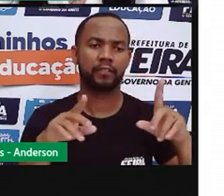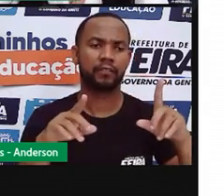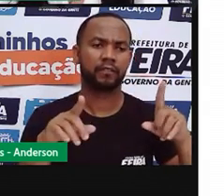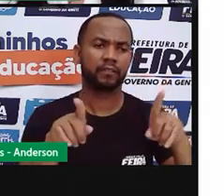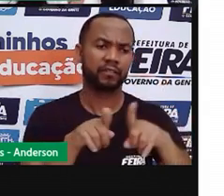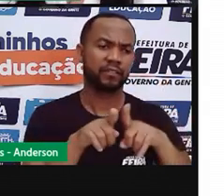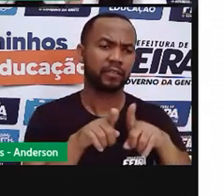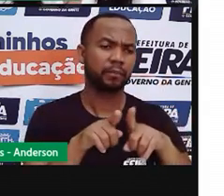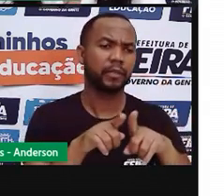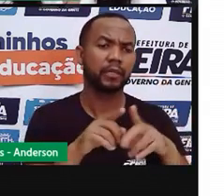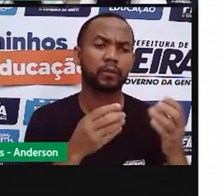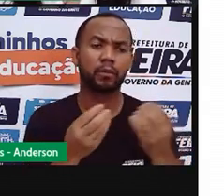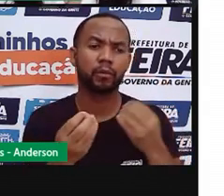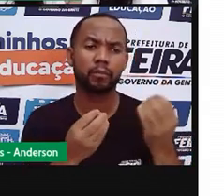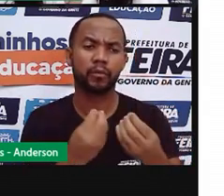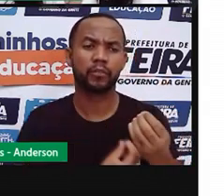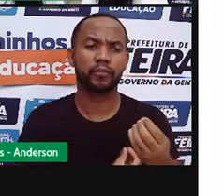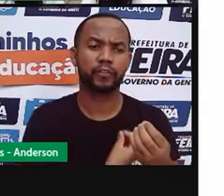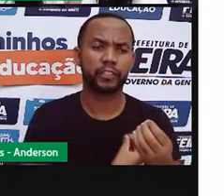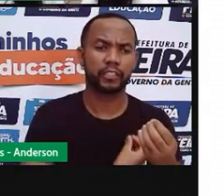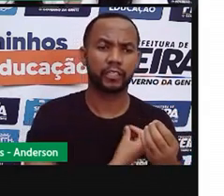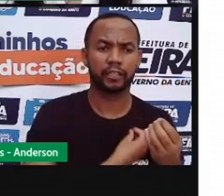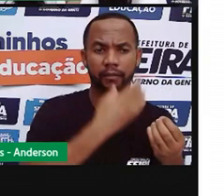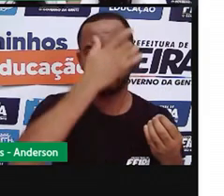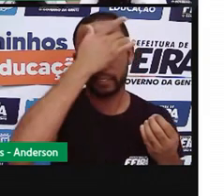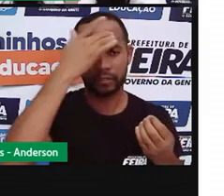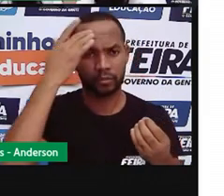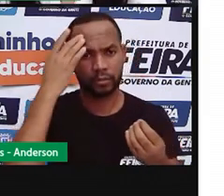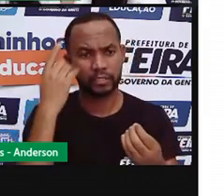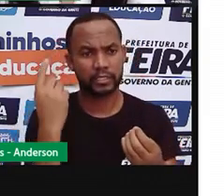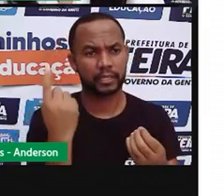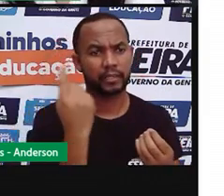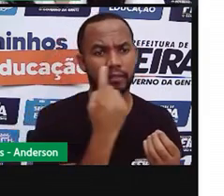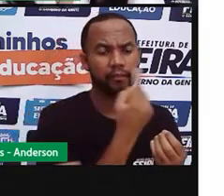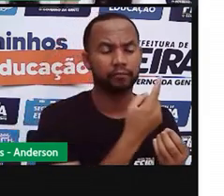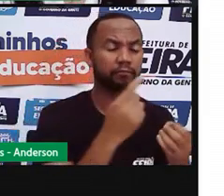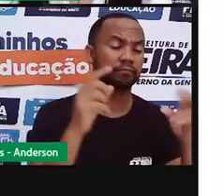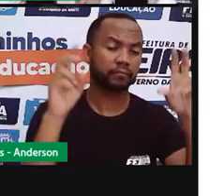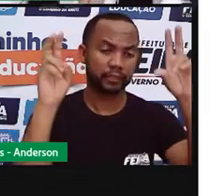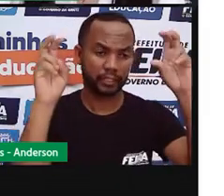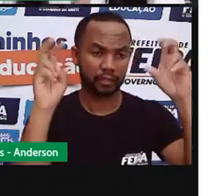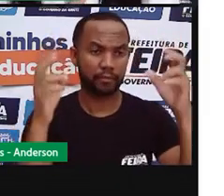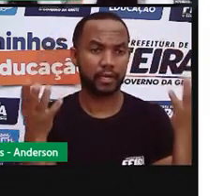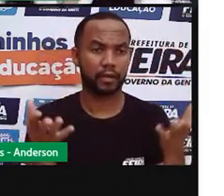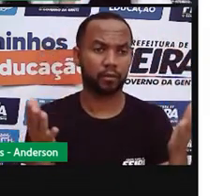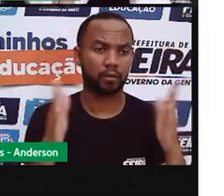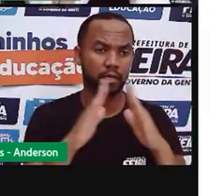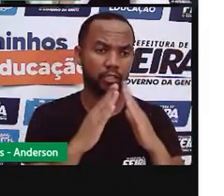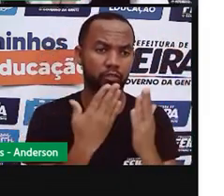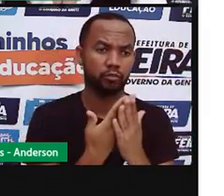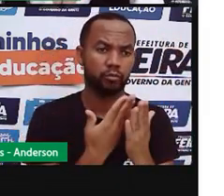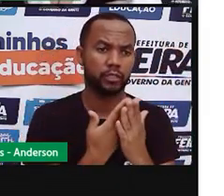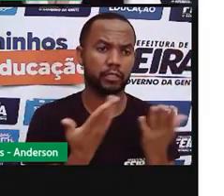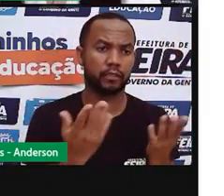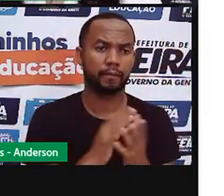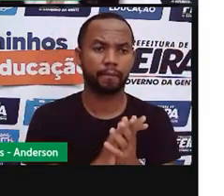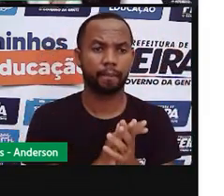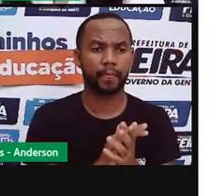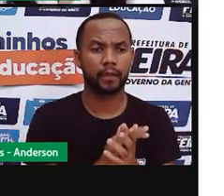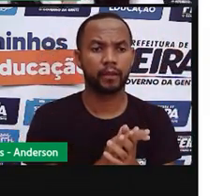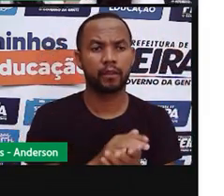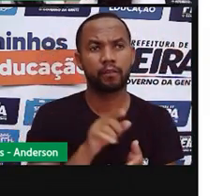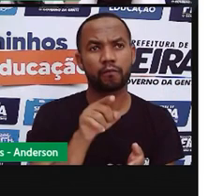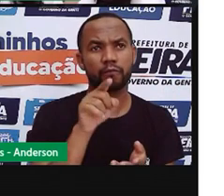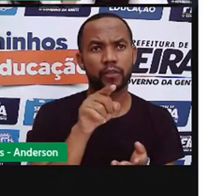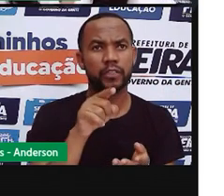vida das pessoas. Esse é o tema que nós vamos estudar na sala. Então, o que você